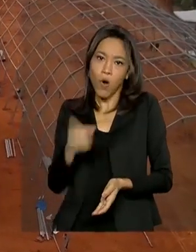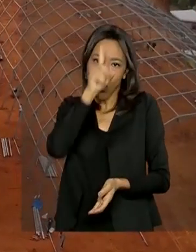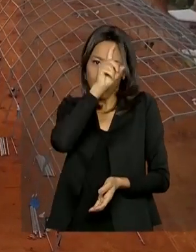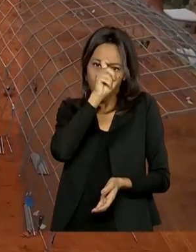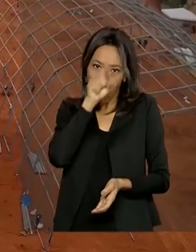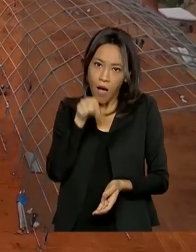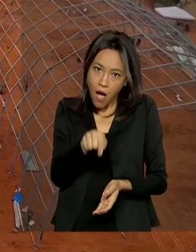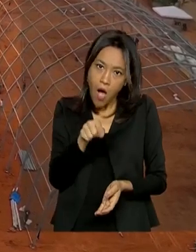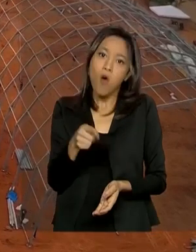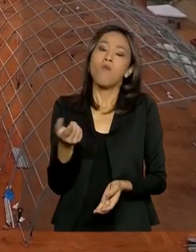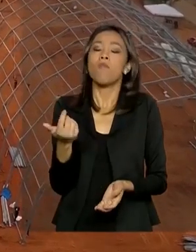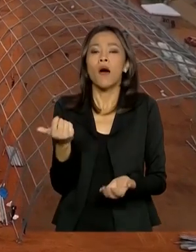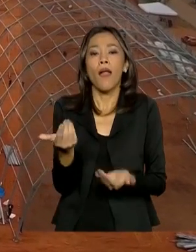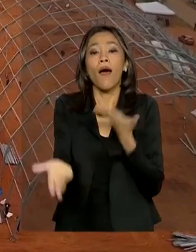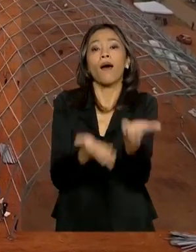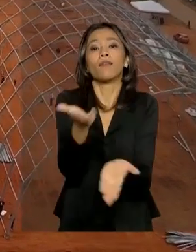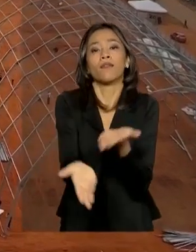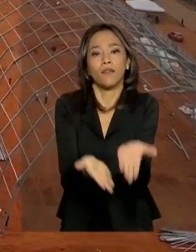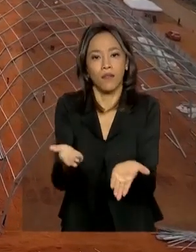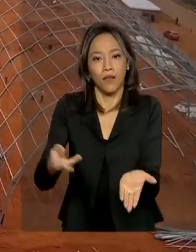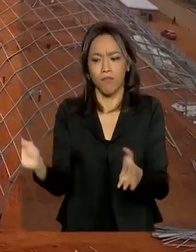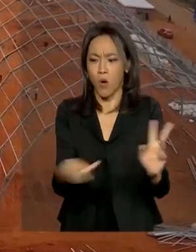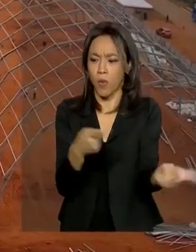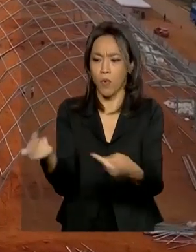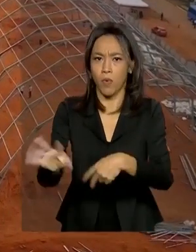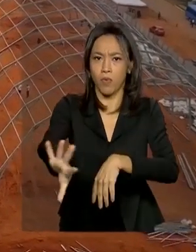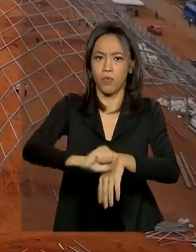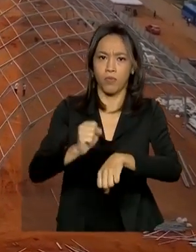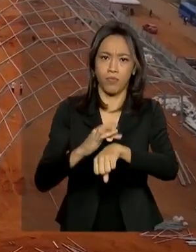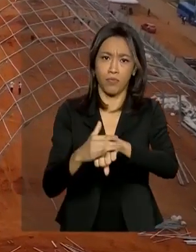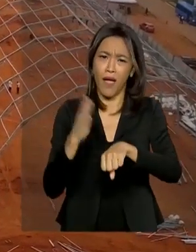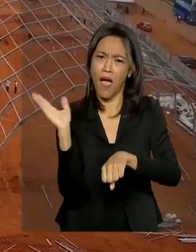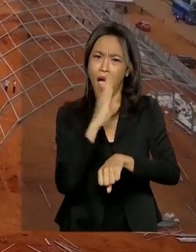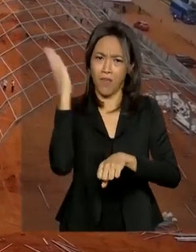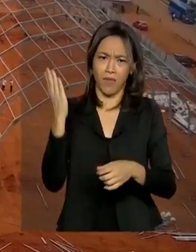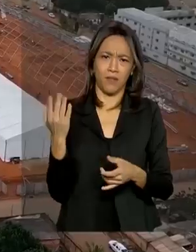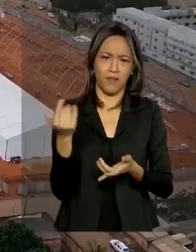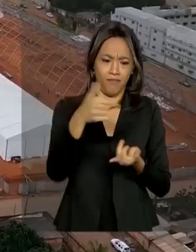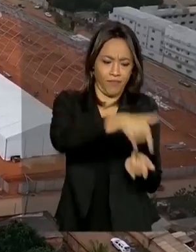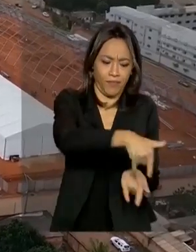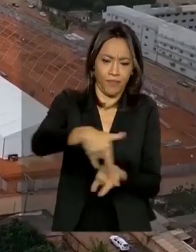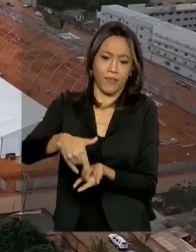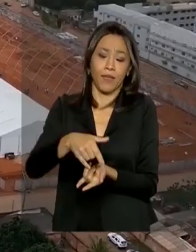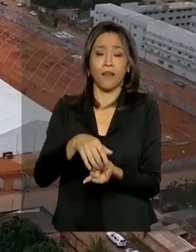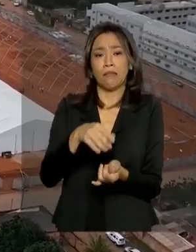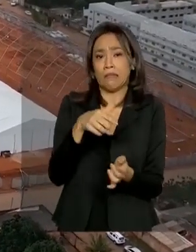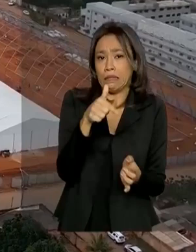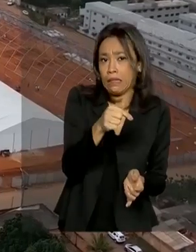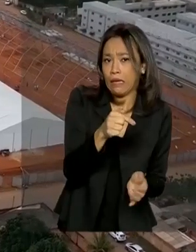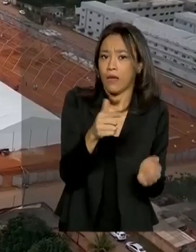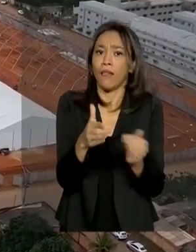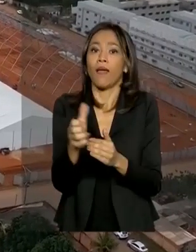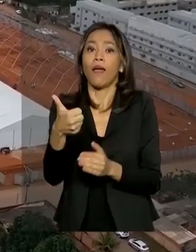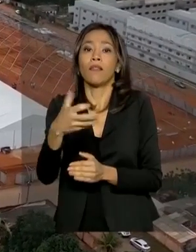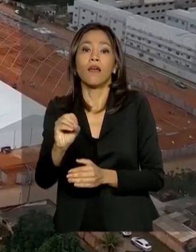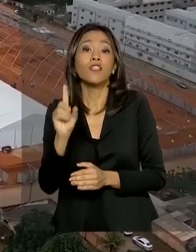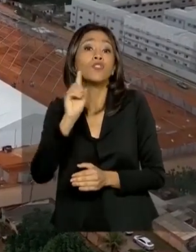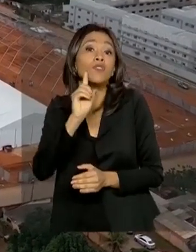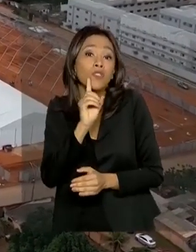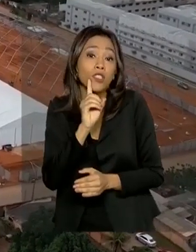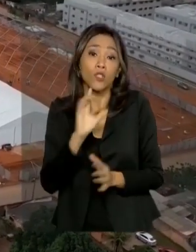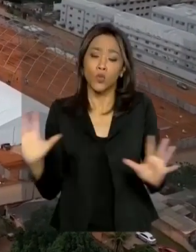nos casos do novo coronavírus. Esses leitos são de instalação rápida, entre 7 e 10 dias. Ao todo,